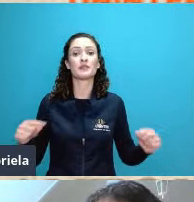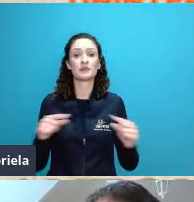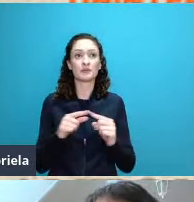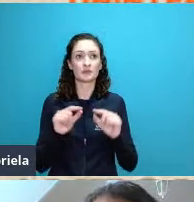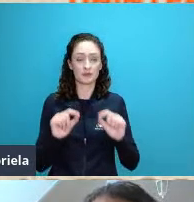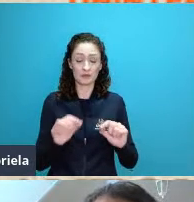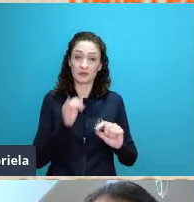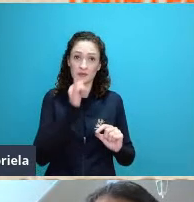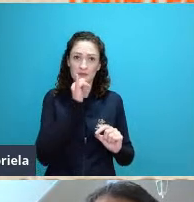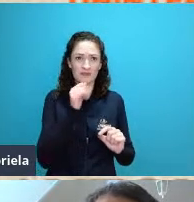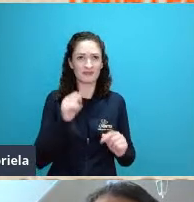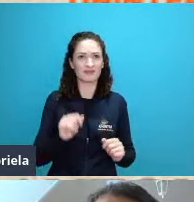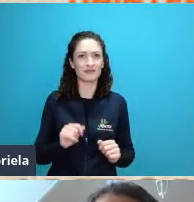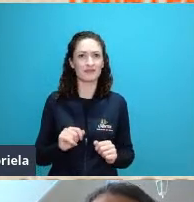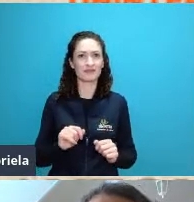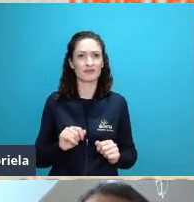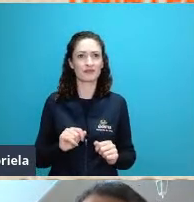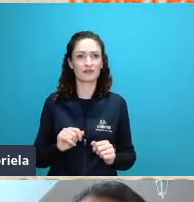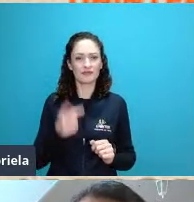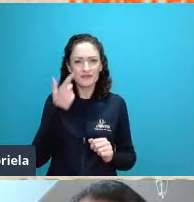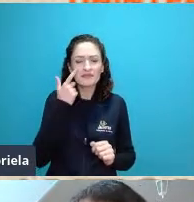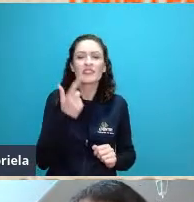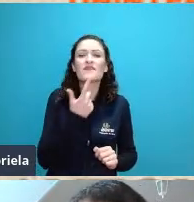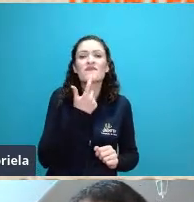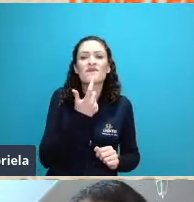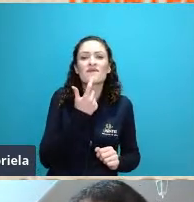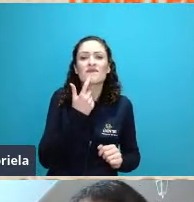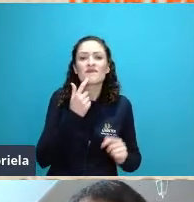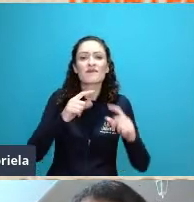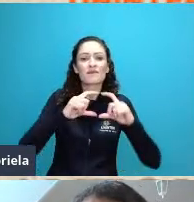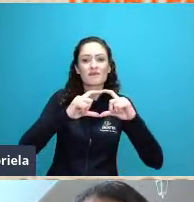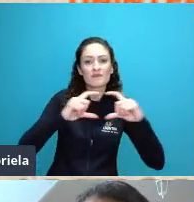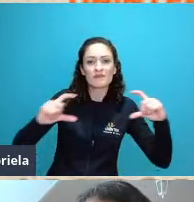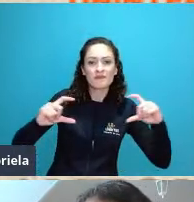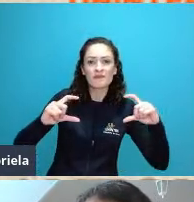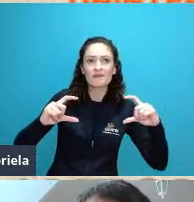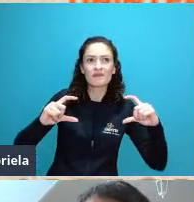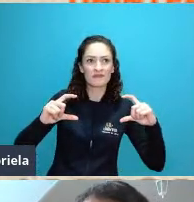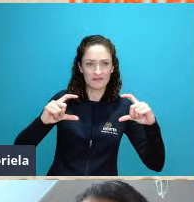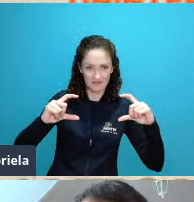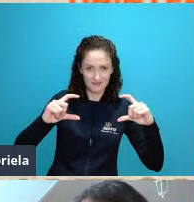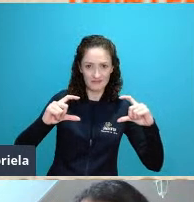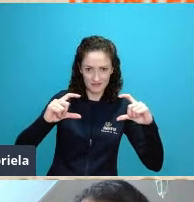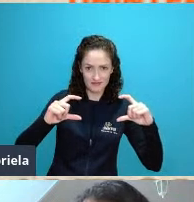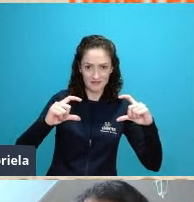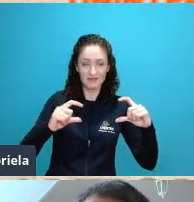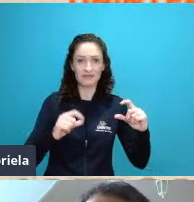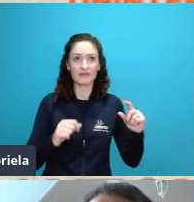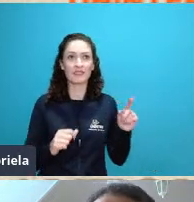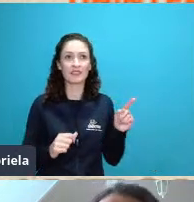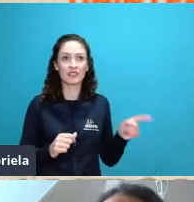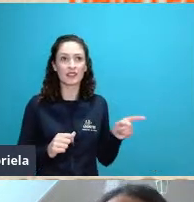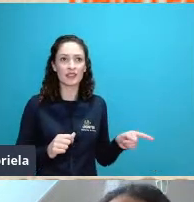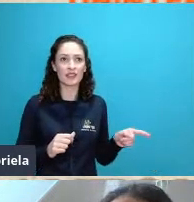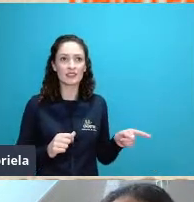retângulo em vermelho né então nessa abordagem da análise morfométrica